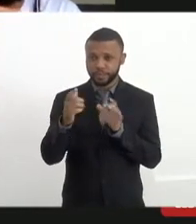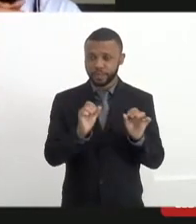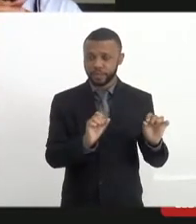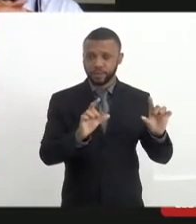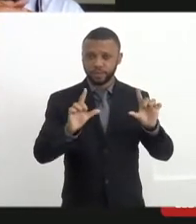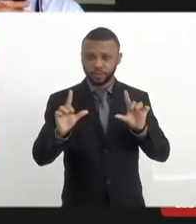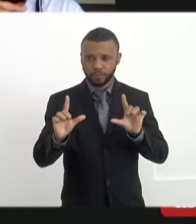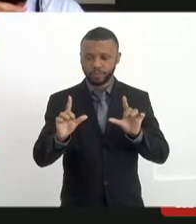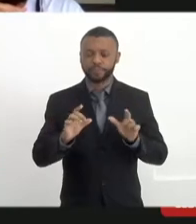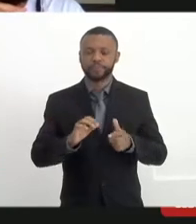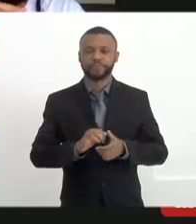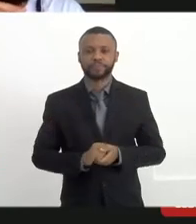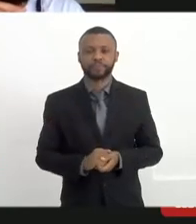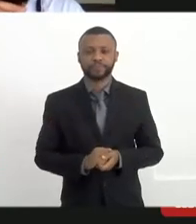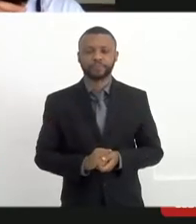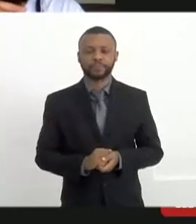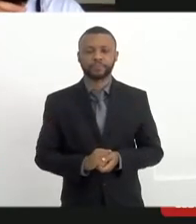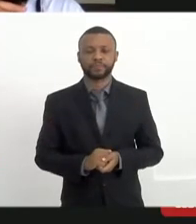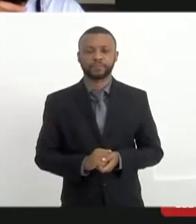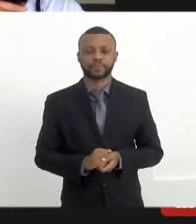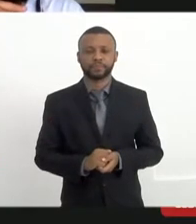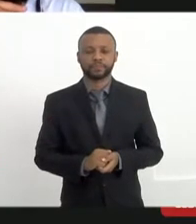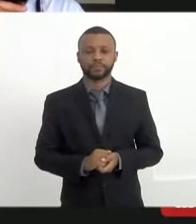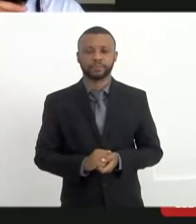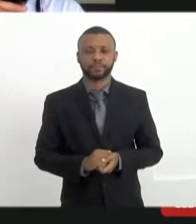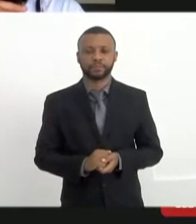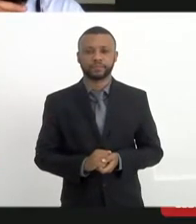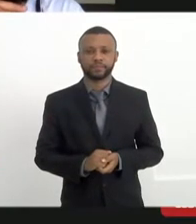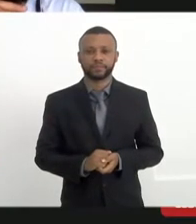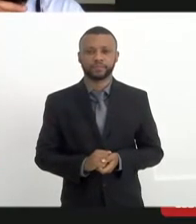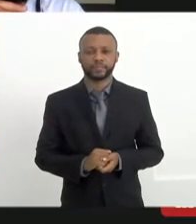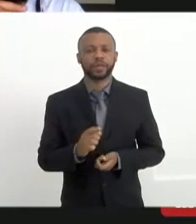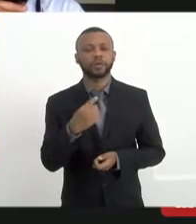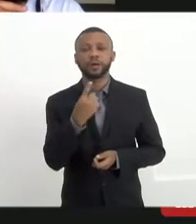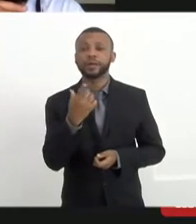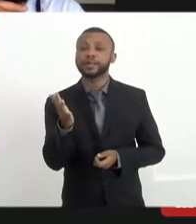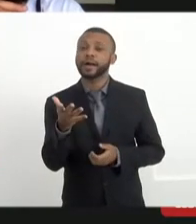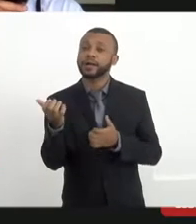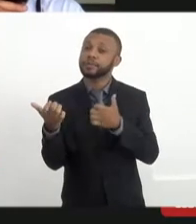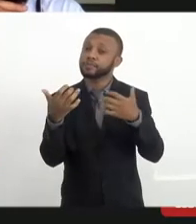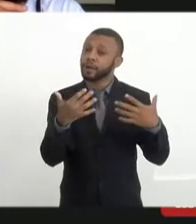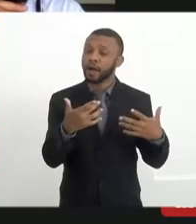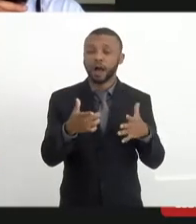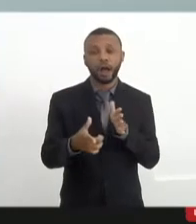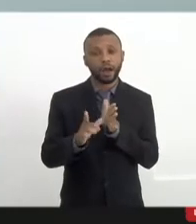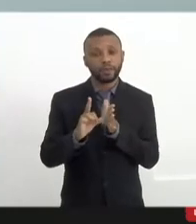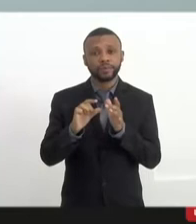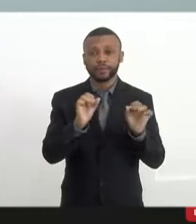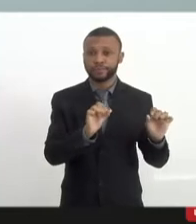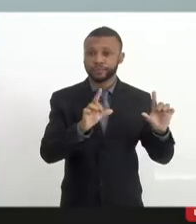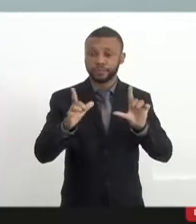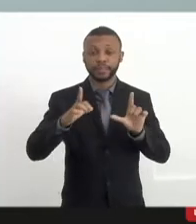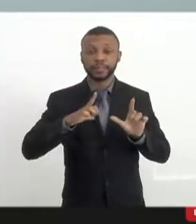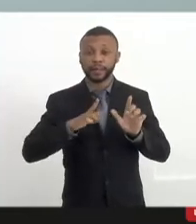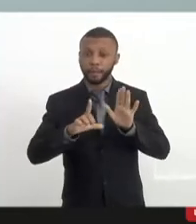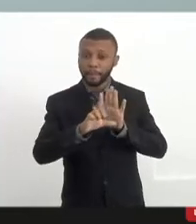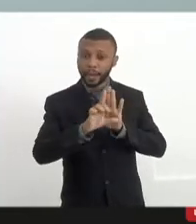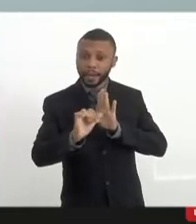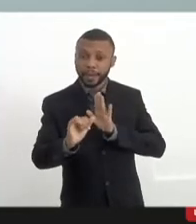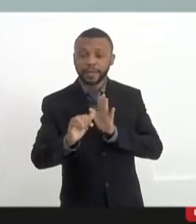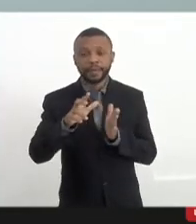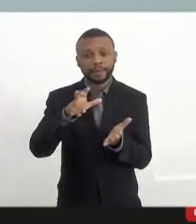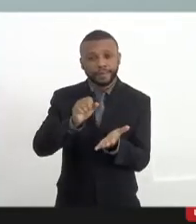Obrigado, Zé. Obrigado, André. Já tinha falado aqui, Mink, antes de você chegar, que há uma lei em vigor desde 2014,